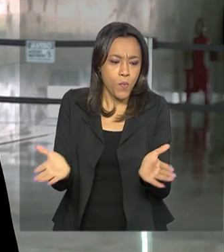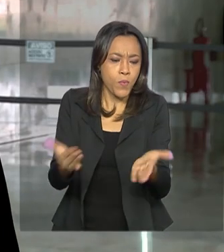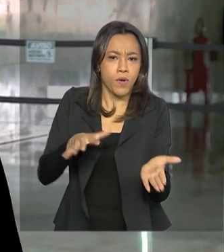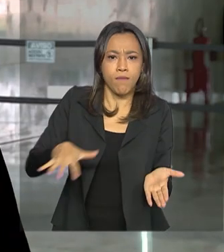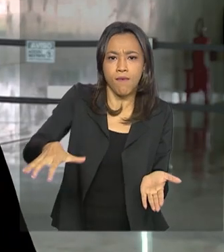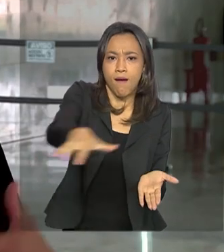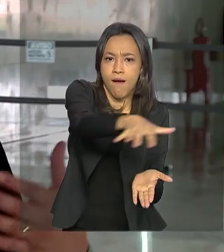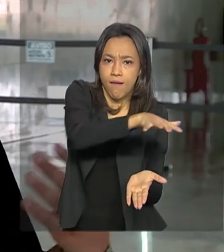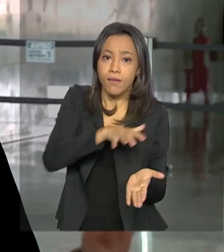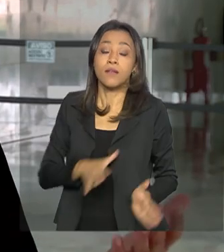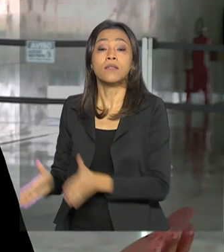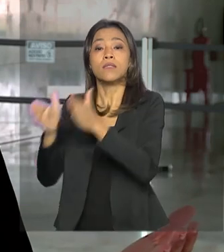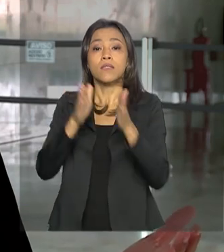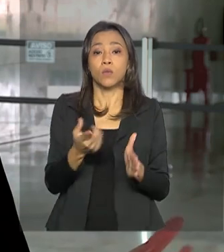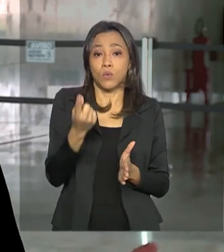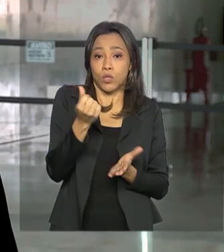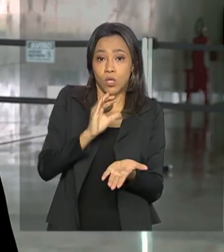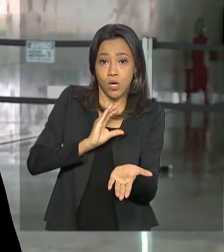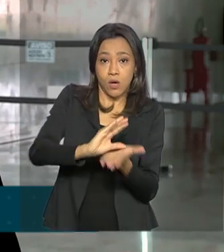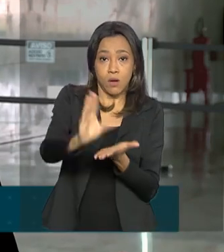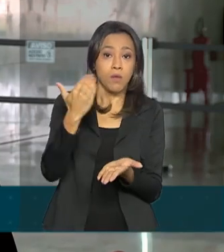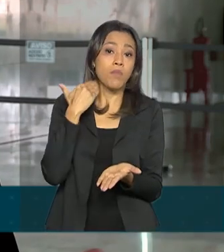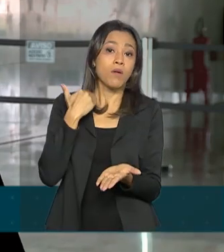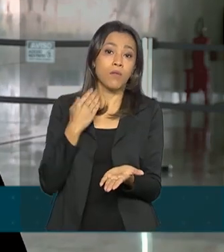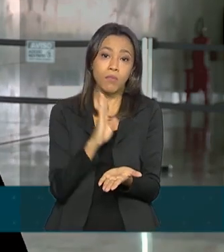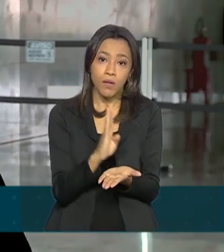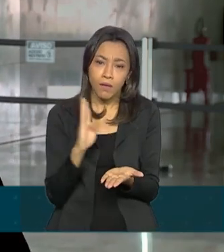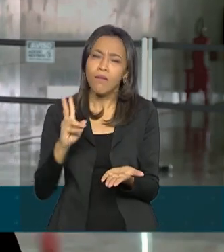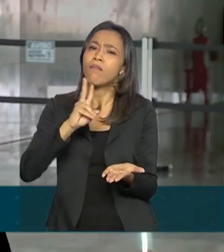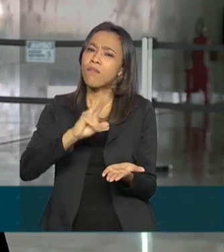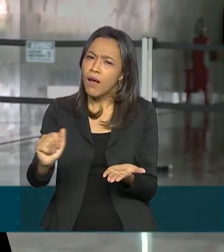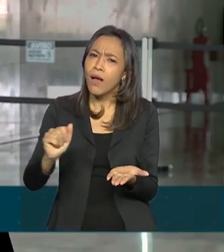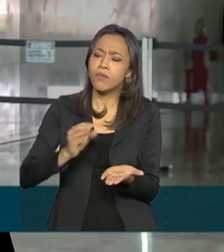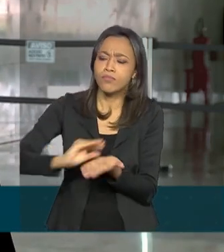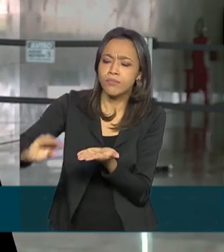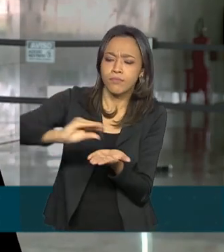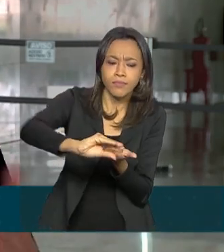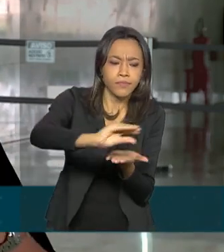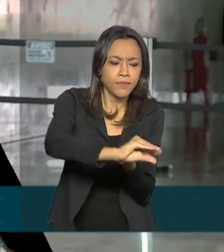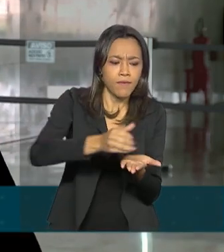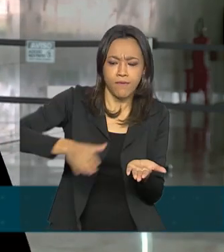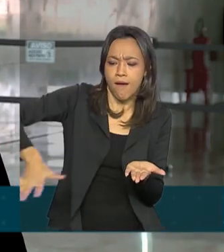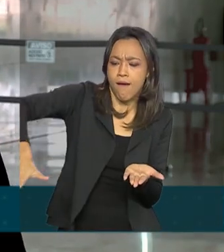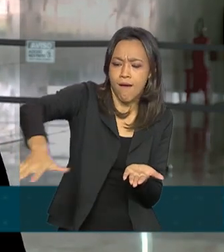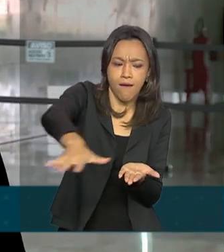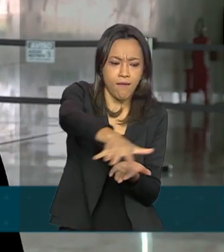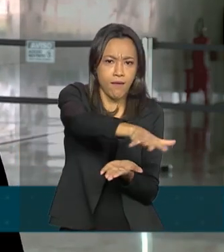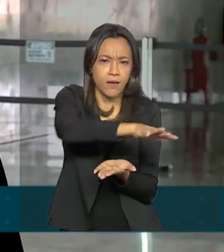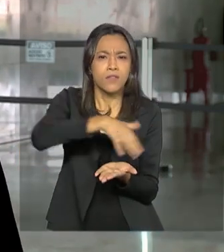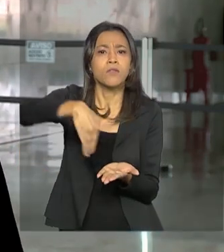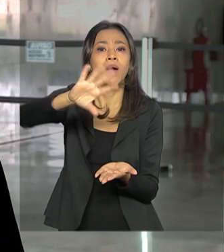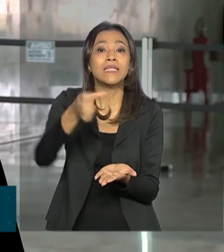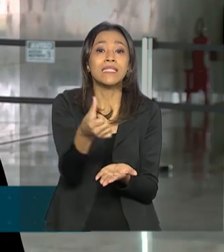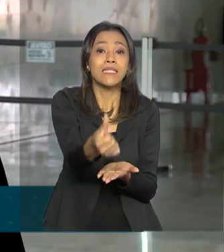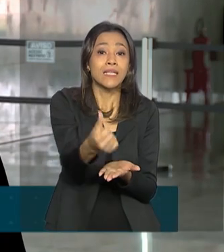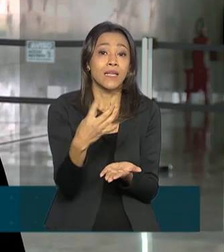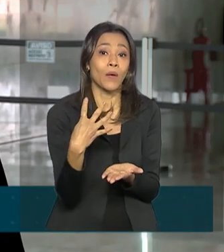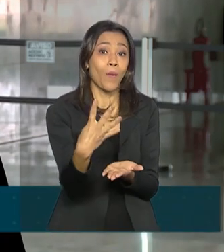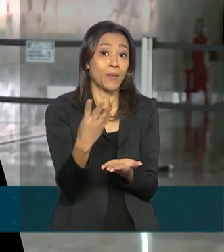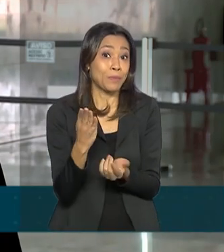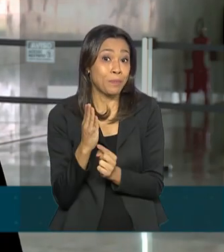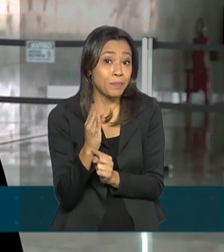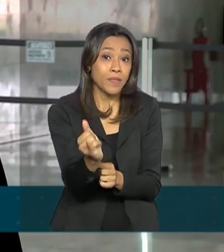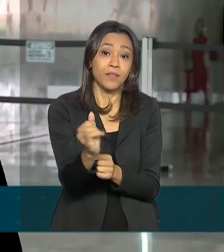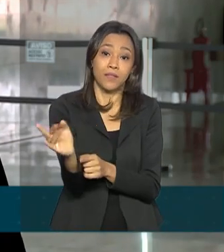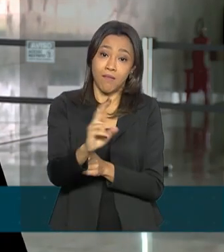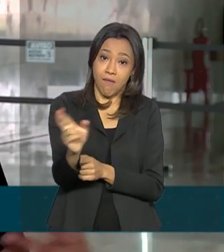Os recursos do Banco do Brasil vão ser disponibilizados para vários setores da agricultura. São mais de 64 bilhões de reais